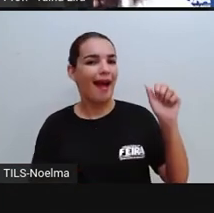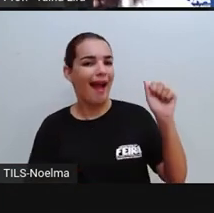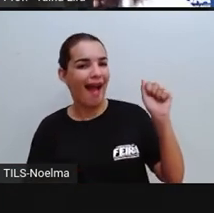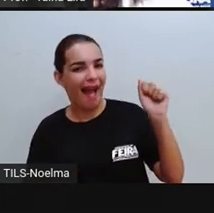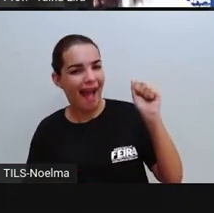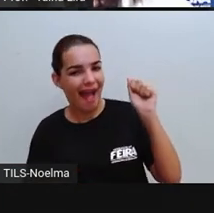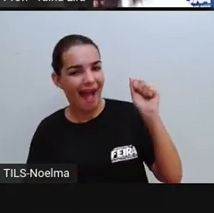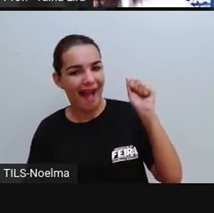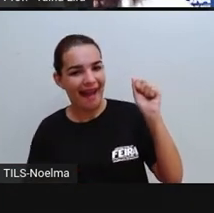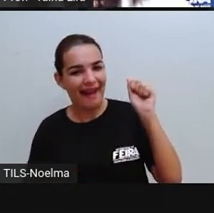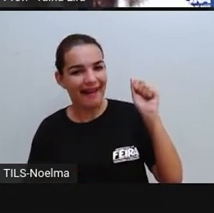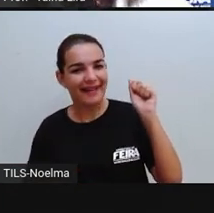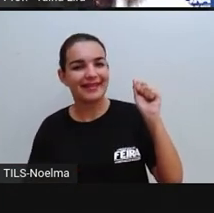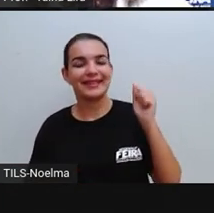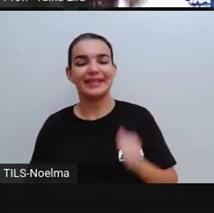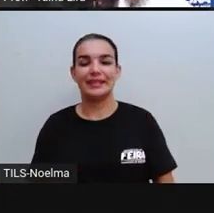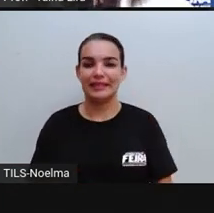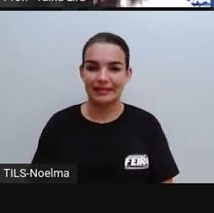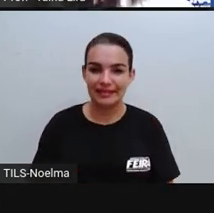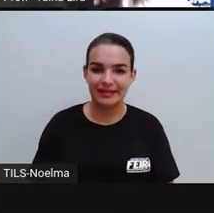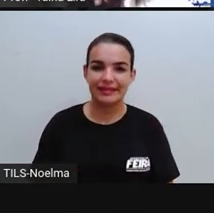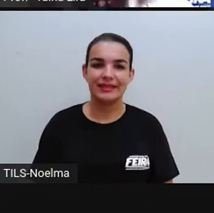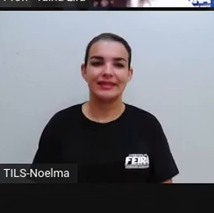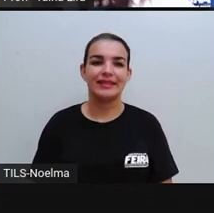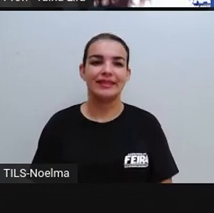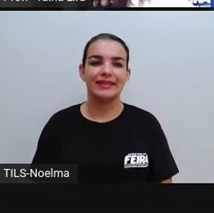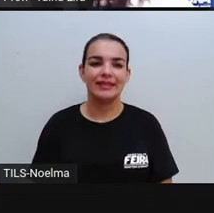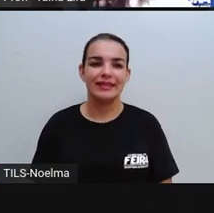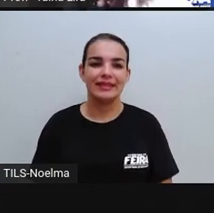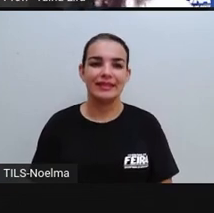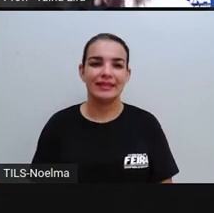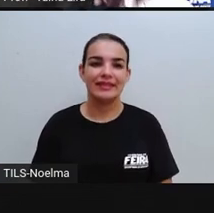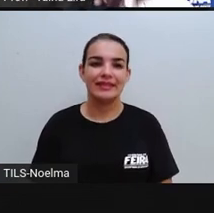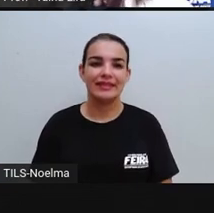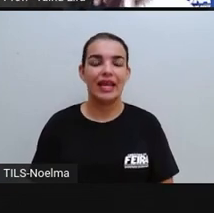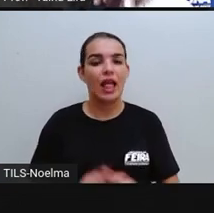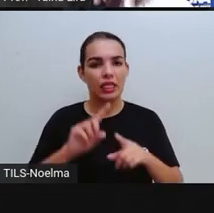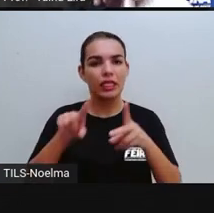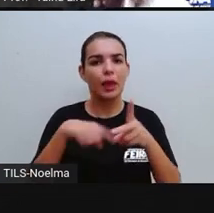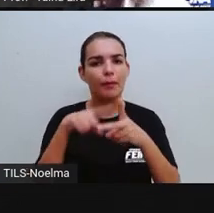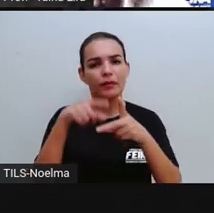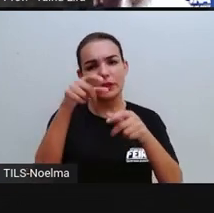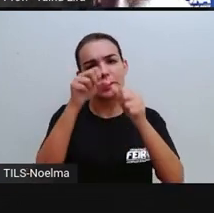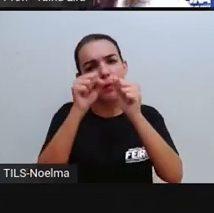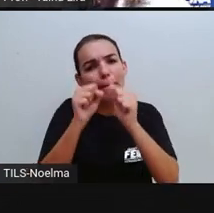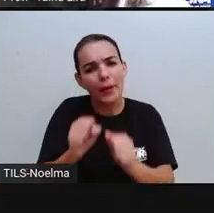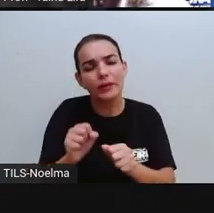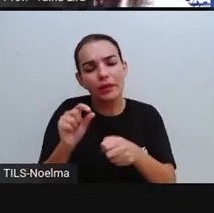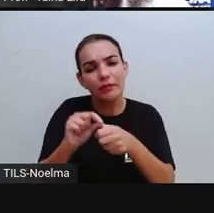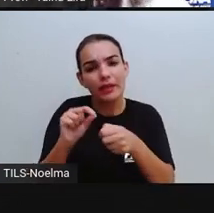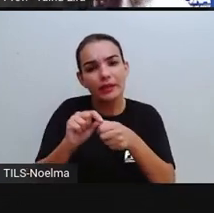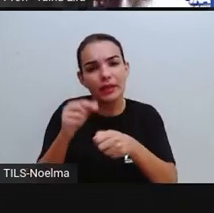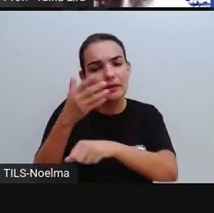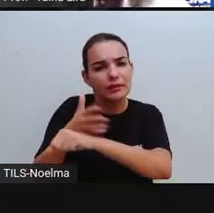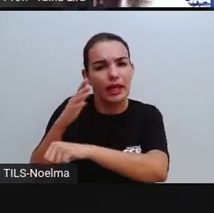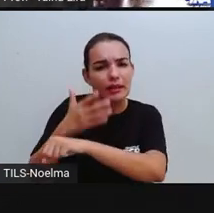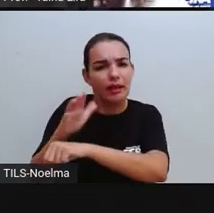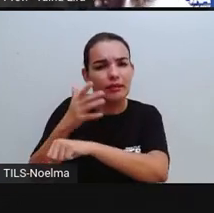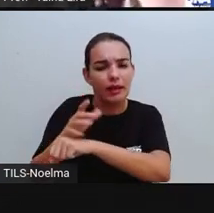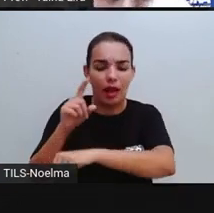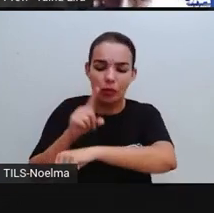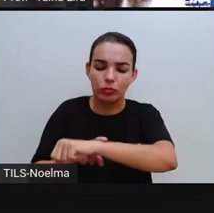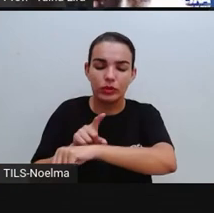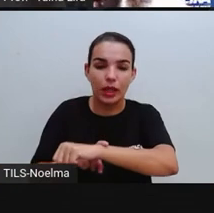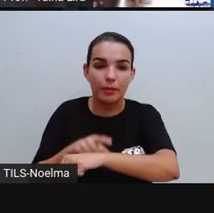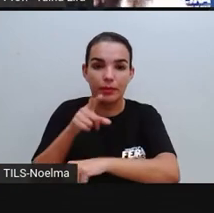Fotografias, cartas e livros. Depois vocês podem fazer aí, segundo ano, para tentar melhorar o tempo, a